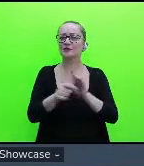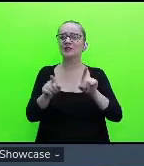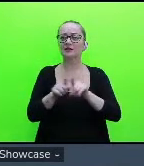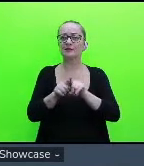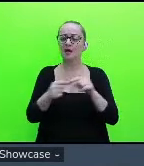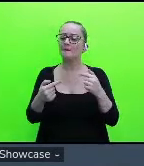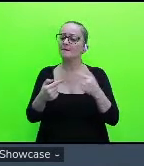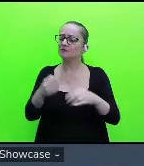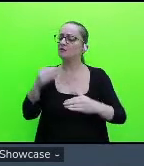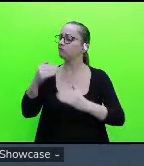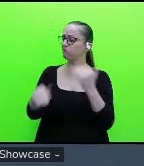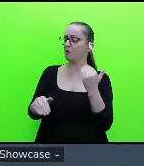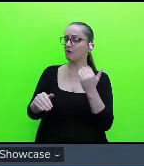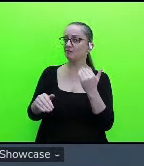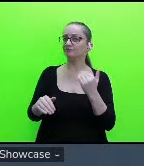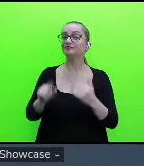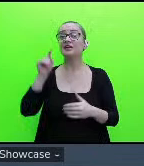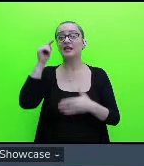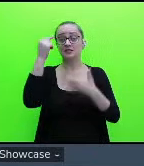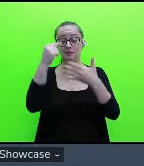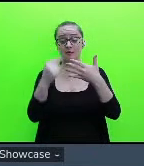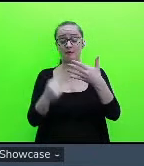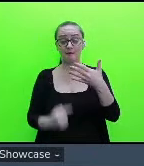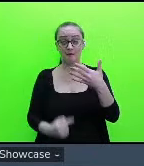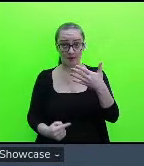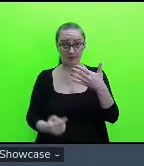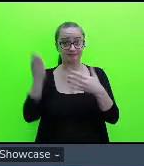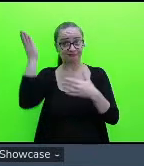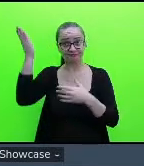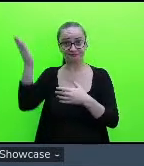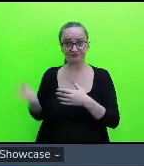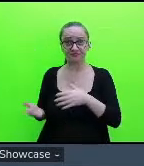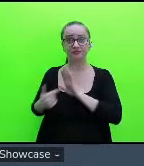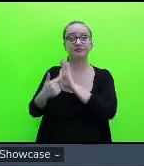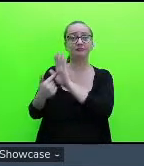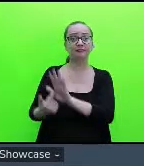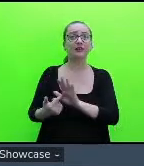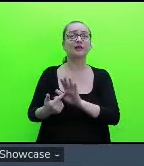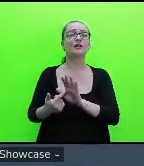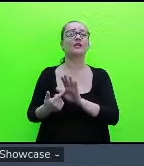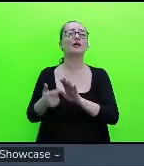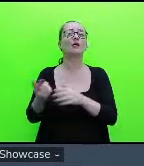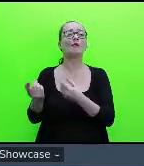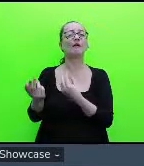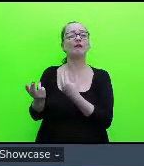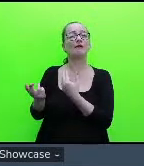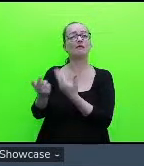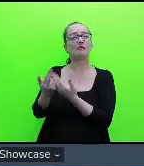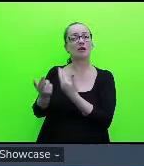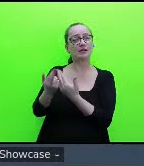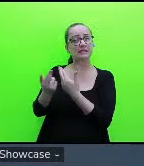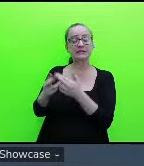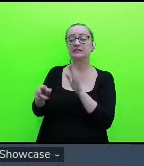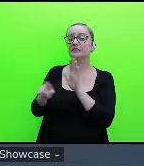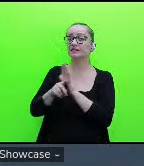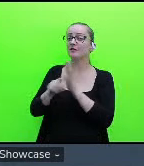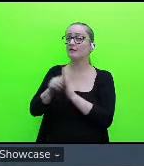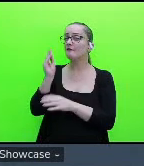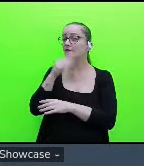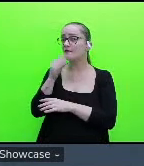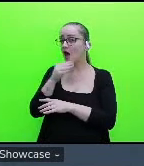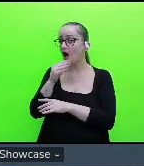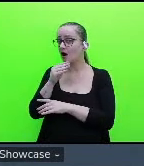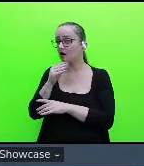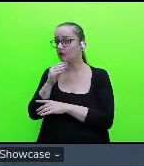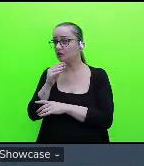opinião contrário esses fatores eles apresentaram uma correlação negativa negativa fraca em relação aos